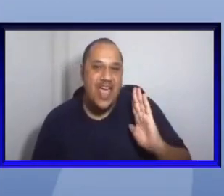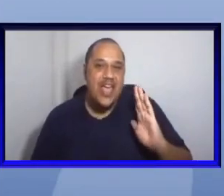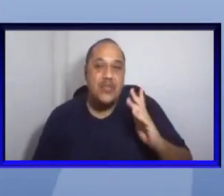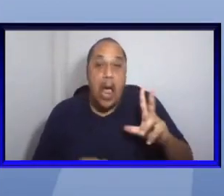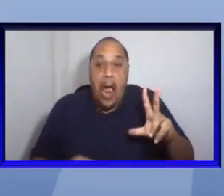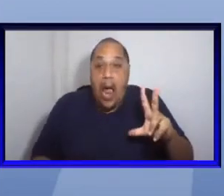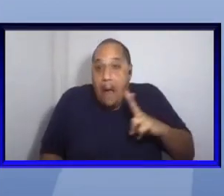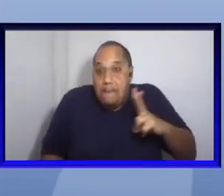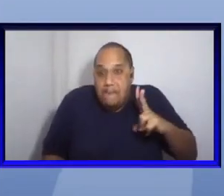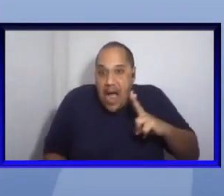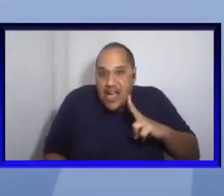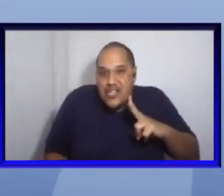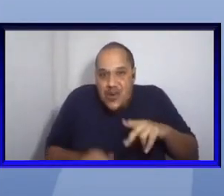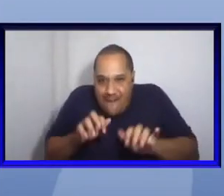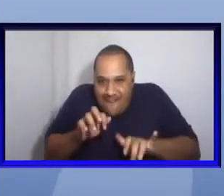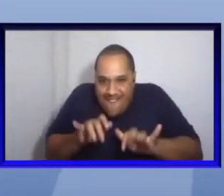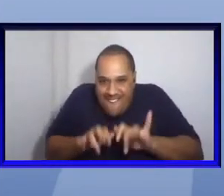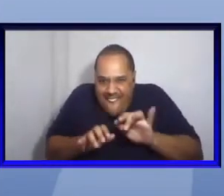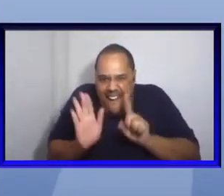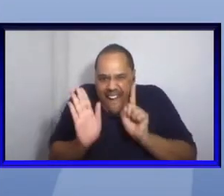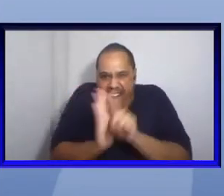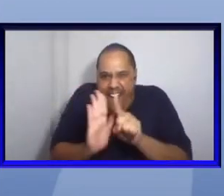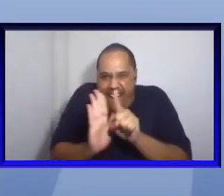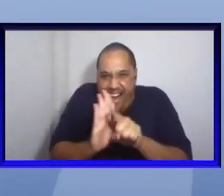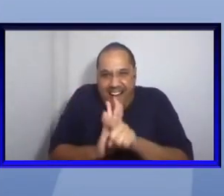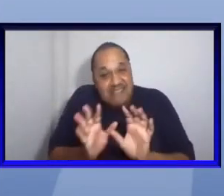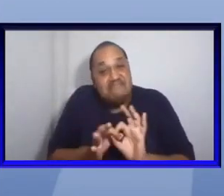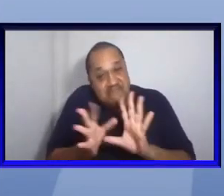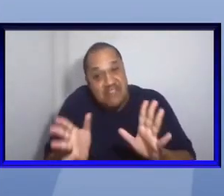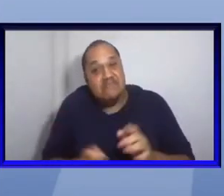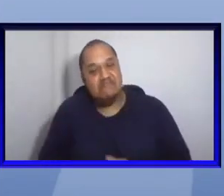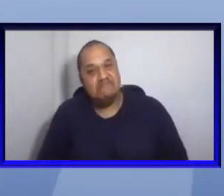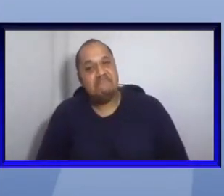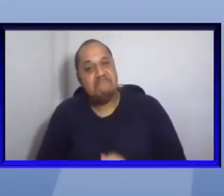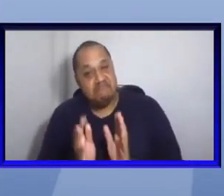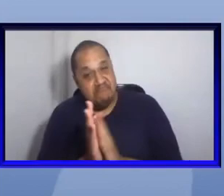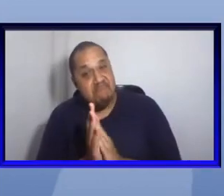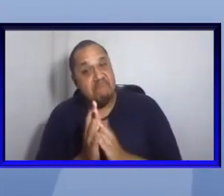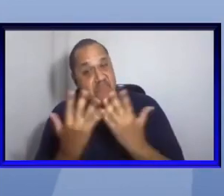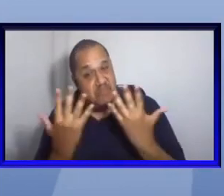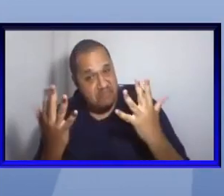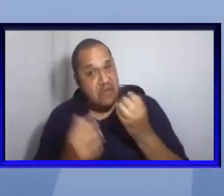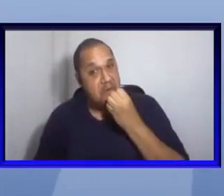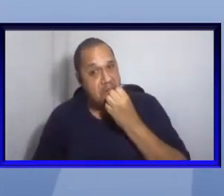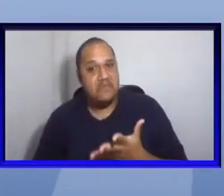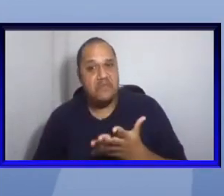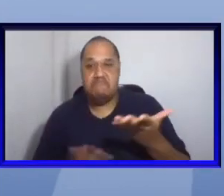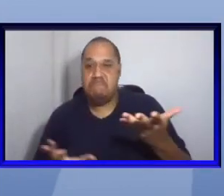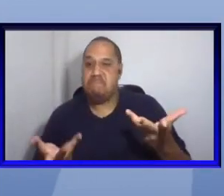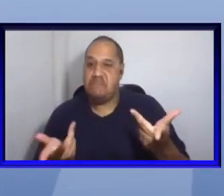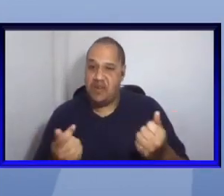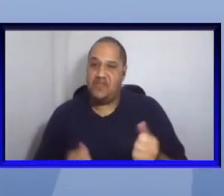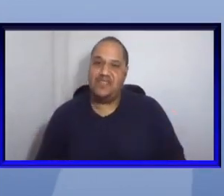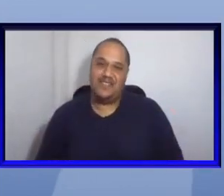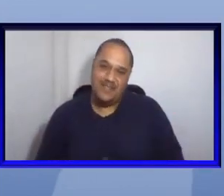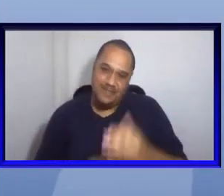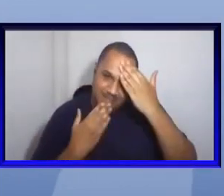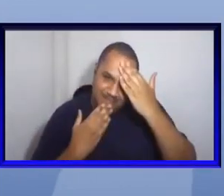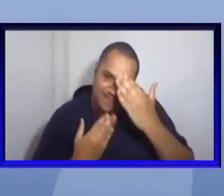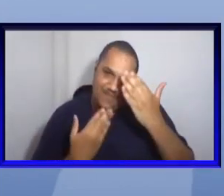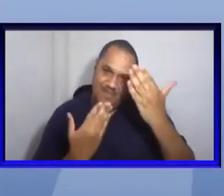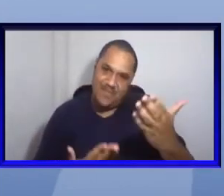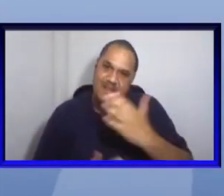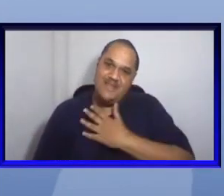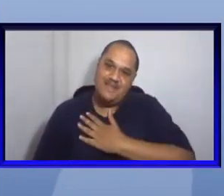pessoas ficam mais desinibidas mas parabéns eu gostei demais foi fantástico obrigado e uma